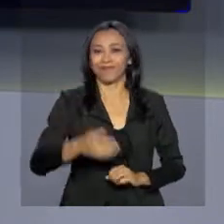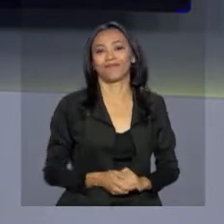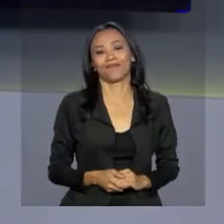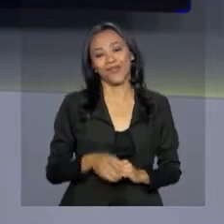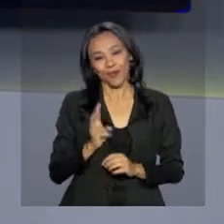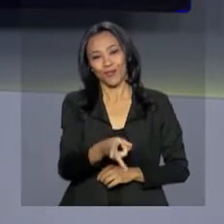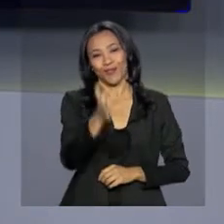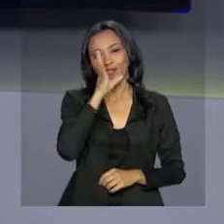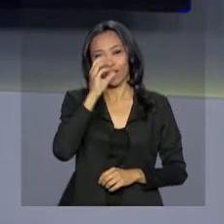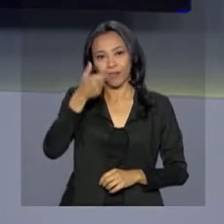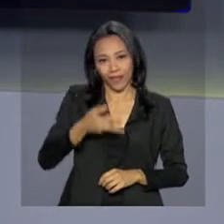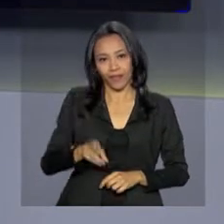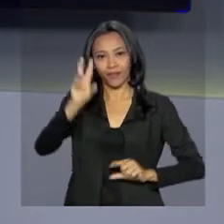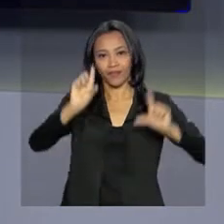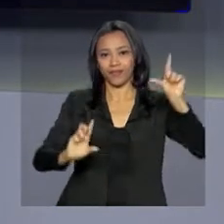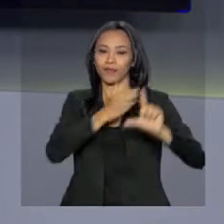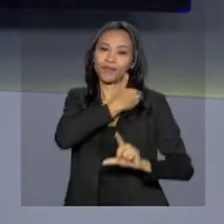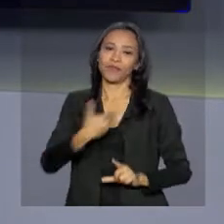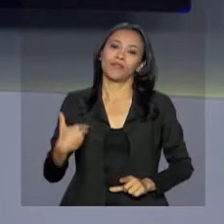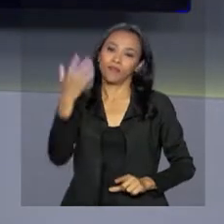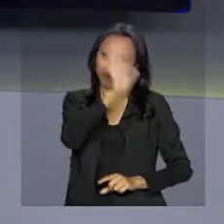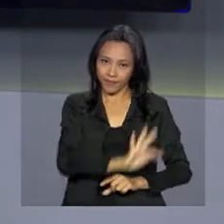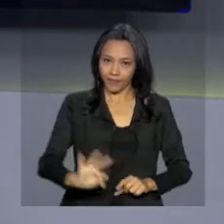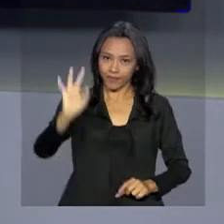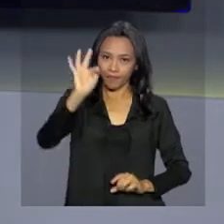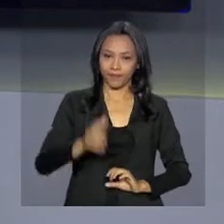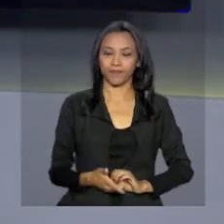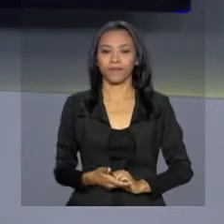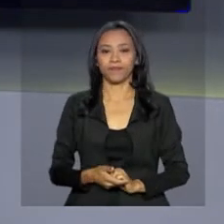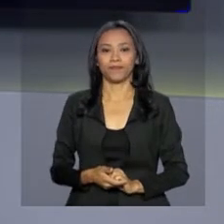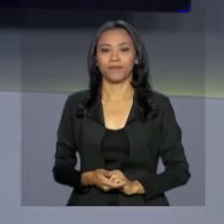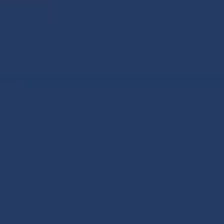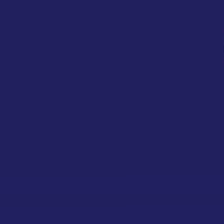Continue com a gente na NBR e a TV do Governo Federal.